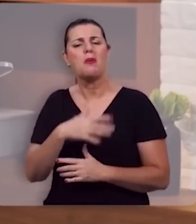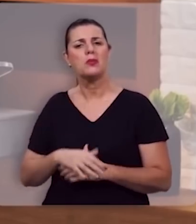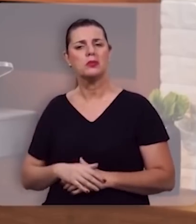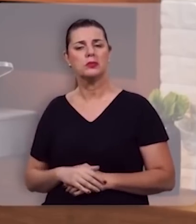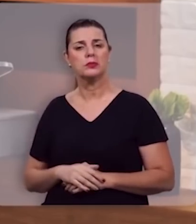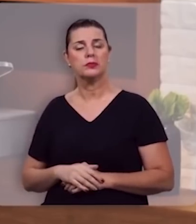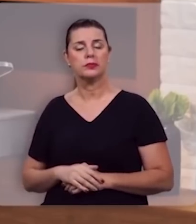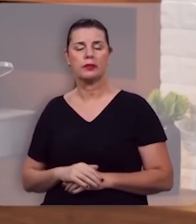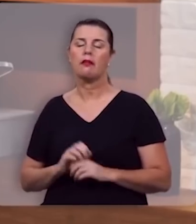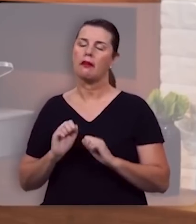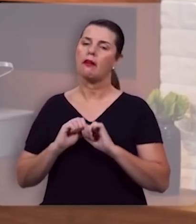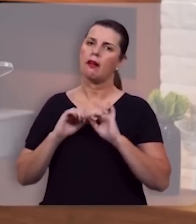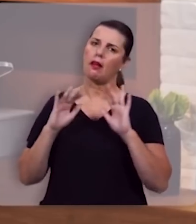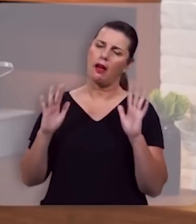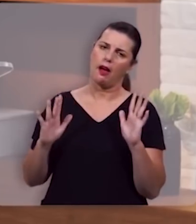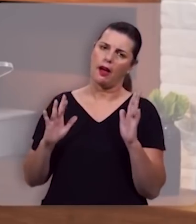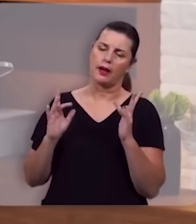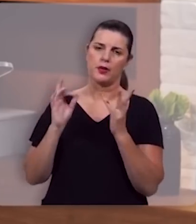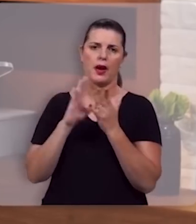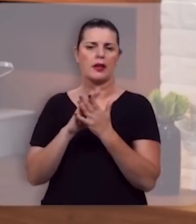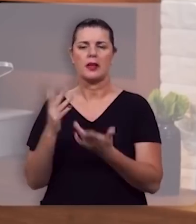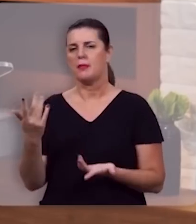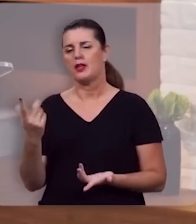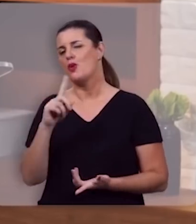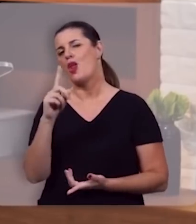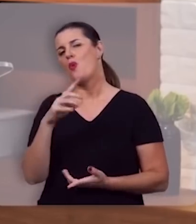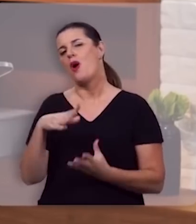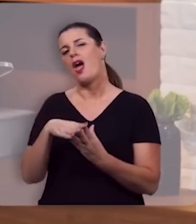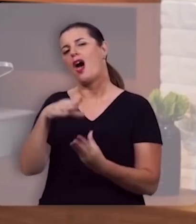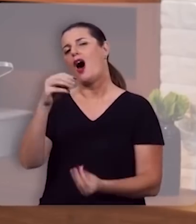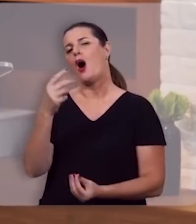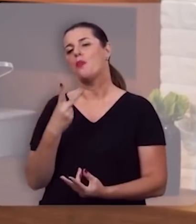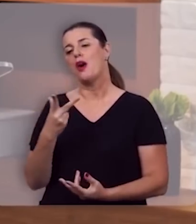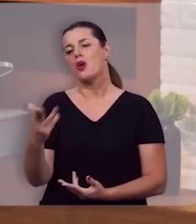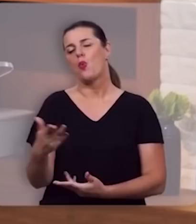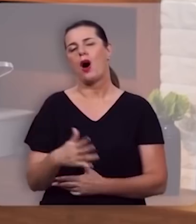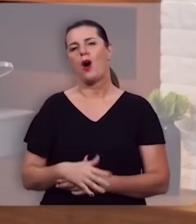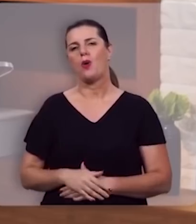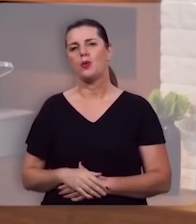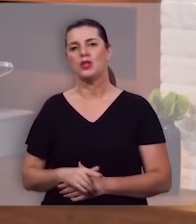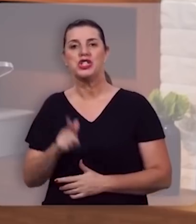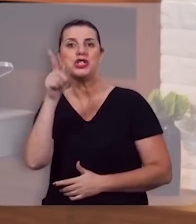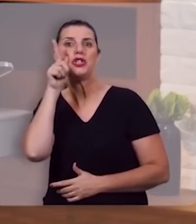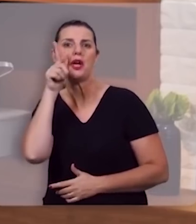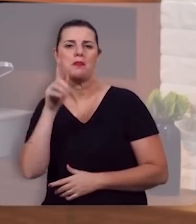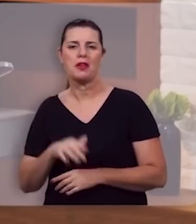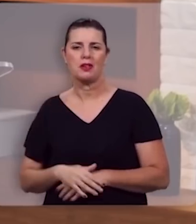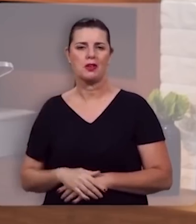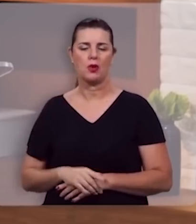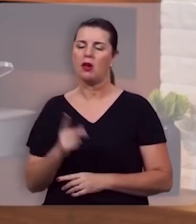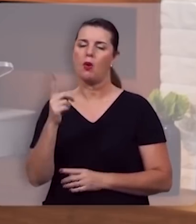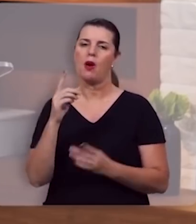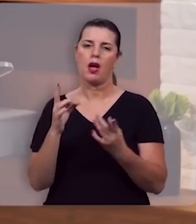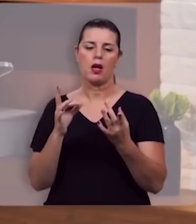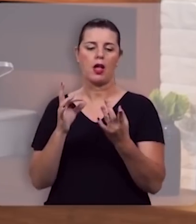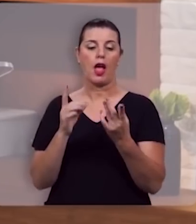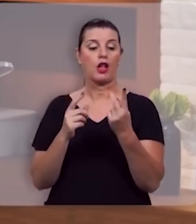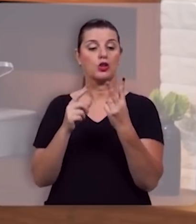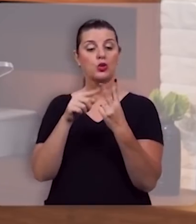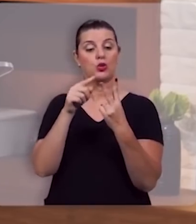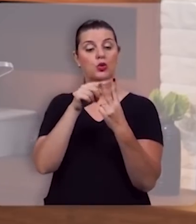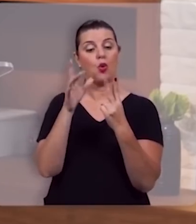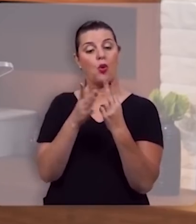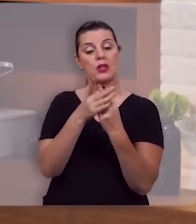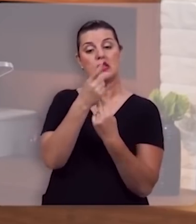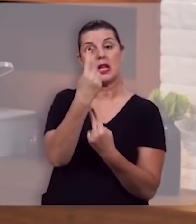claro que casamento não são almas gêmeas é claro que casamento é a união de dois não iguais mas